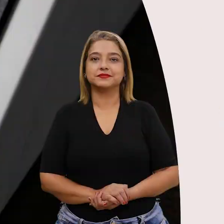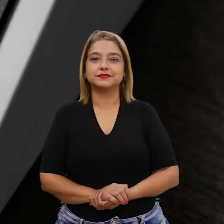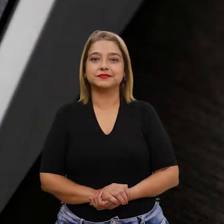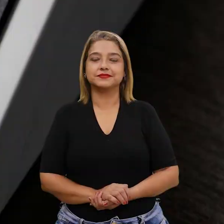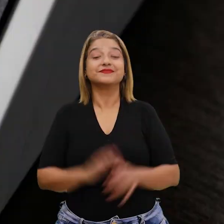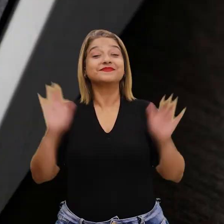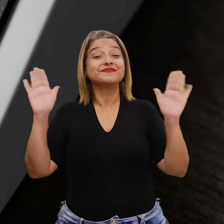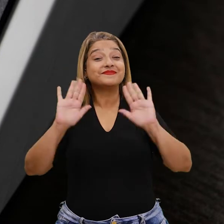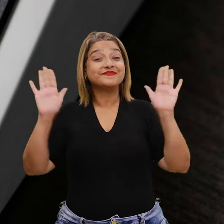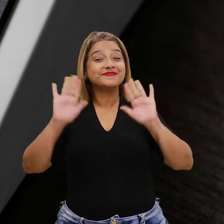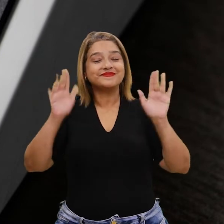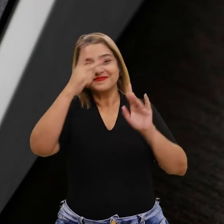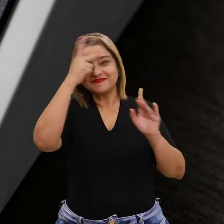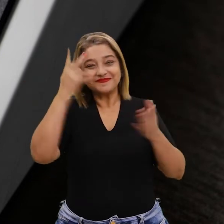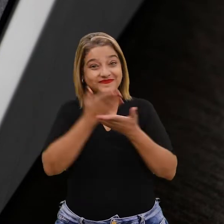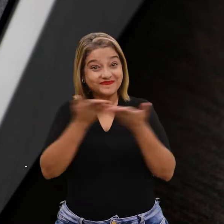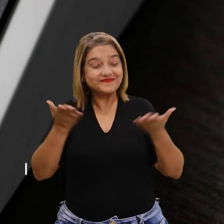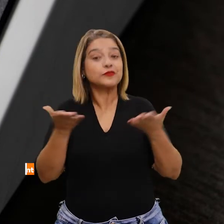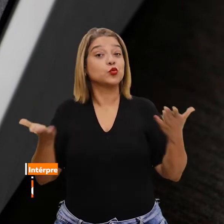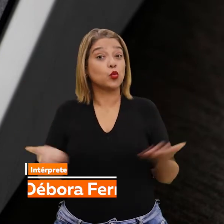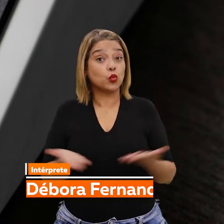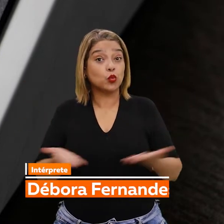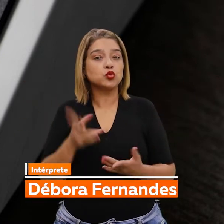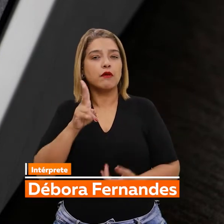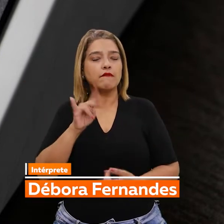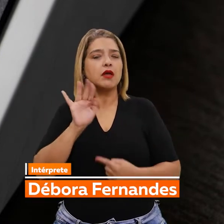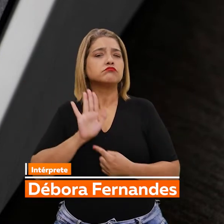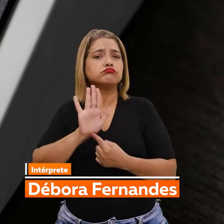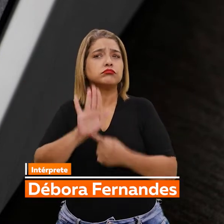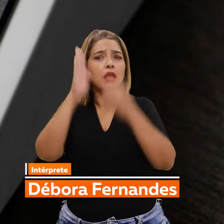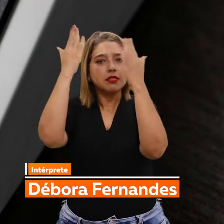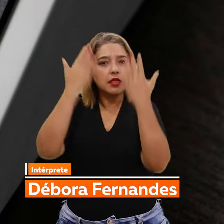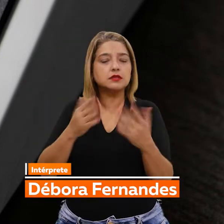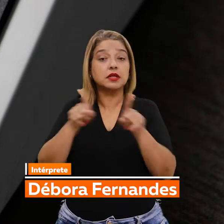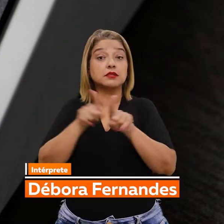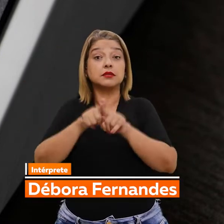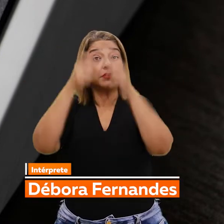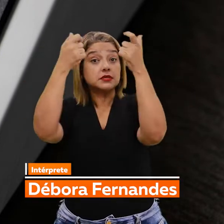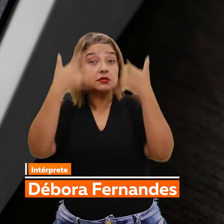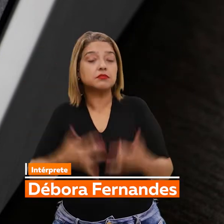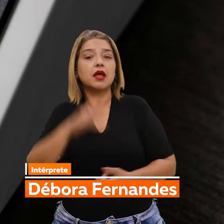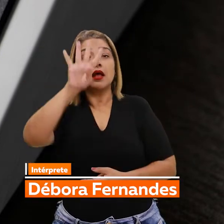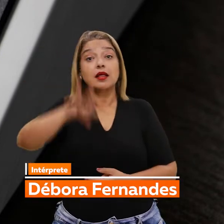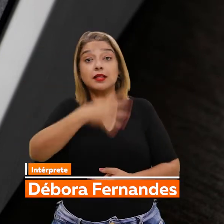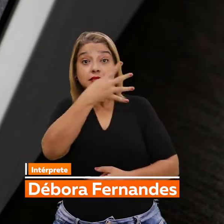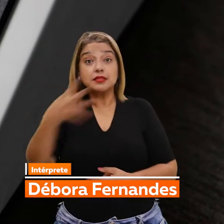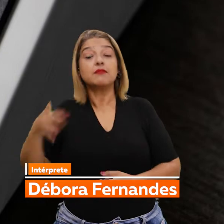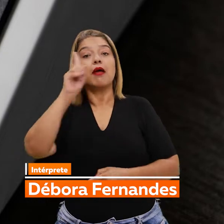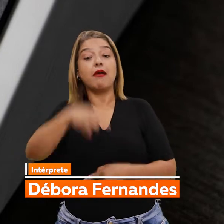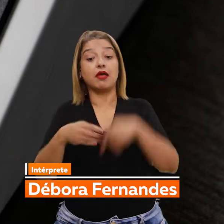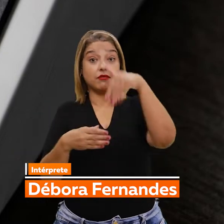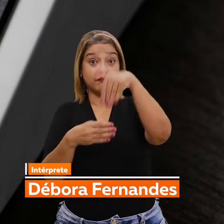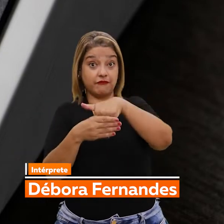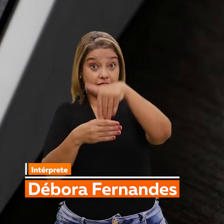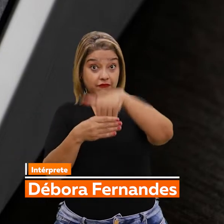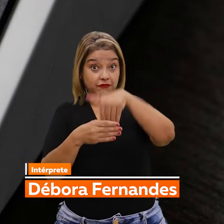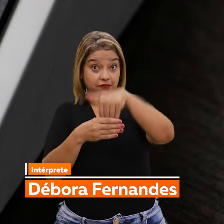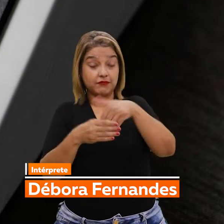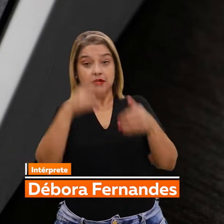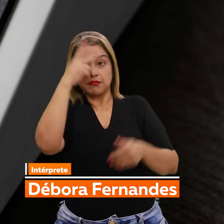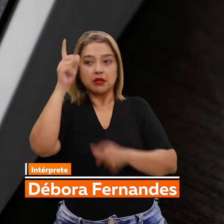Olá, pessoal! Hoje iremos analisar e explicar uma tabela sobre o eleitorado com